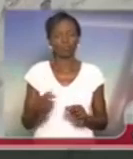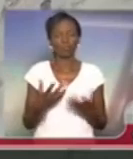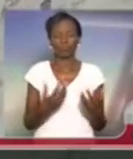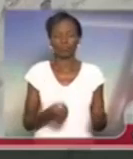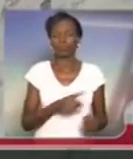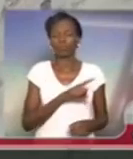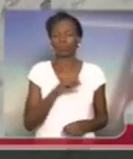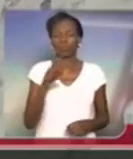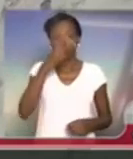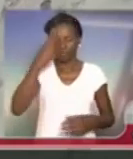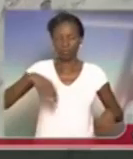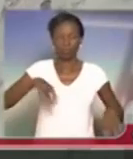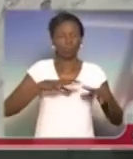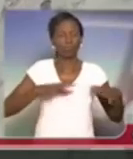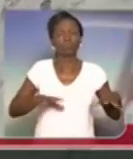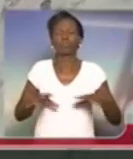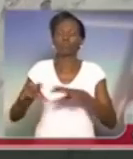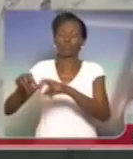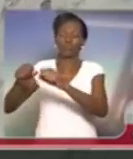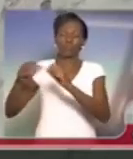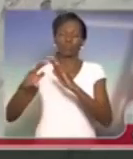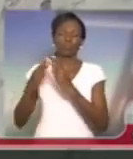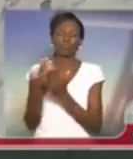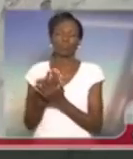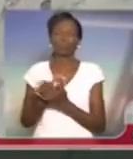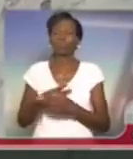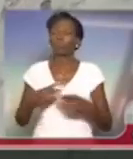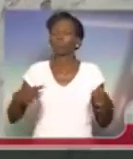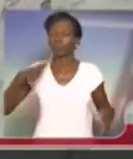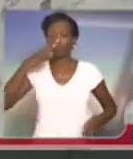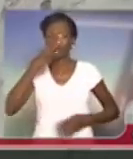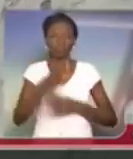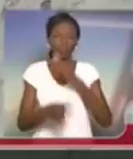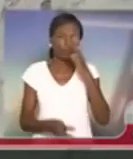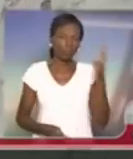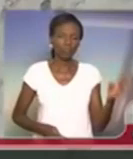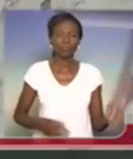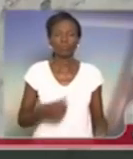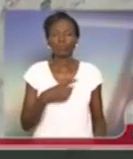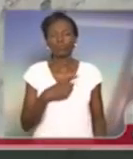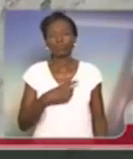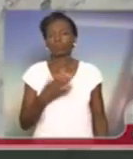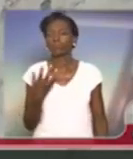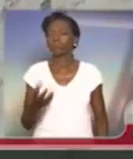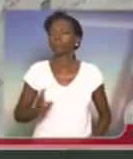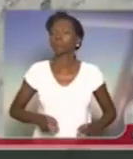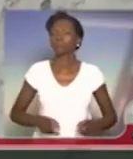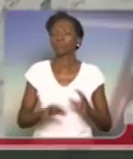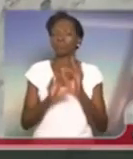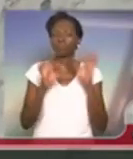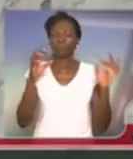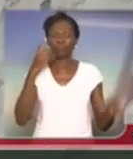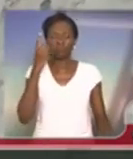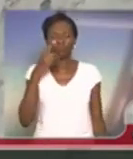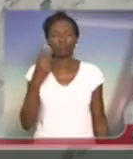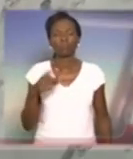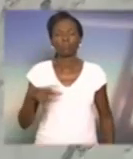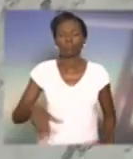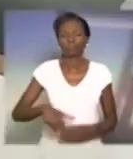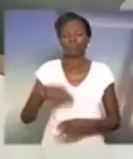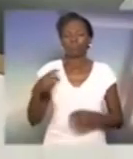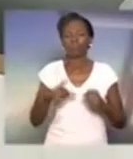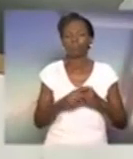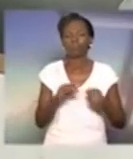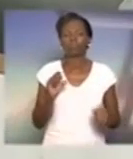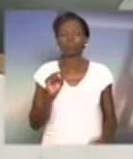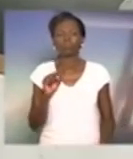reagindo, ocupando as escolas, nós temos várias denúncias. Eu só gostaria de continuar, nobre deputada Clélia, na tribuna,